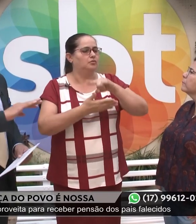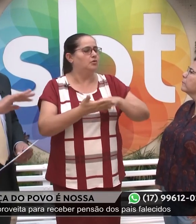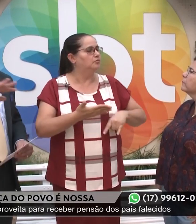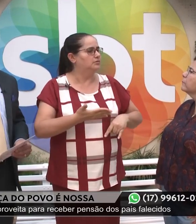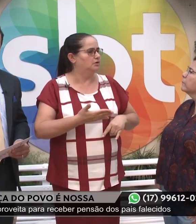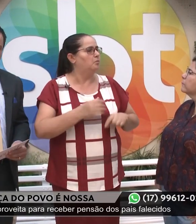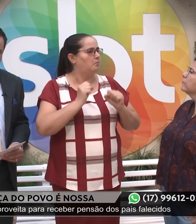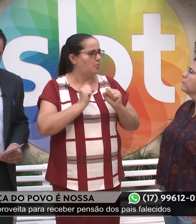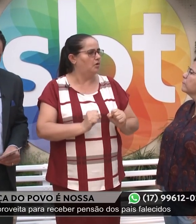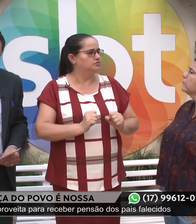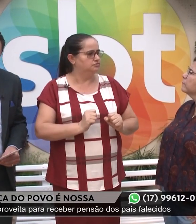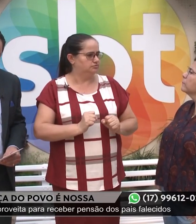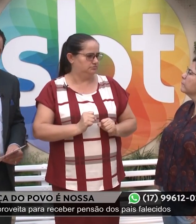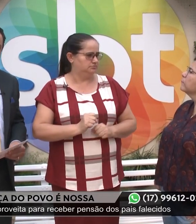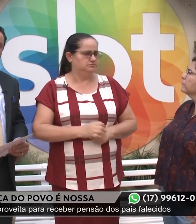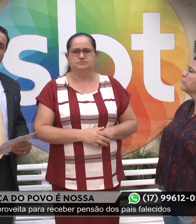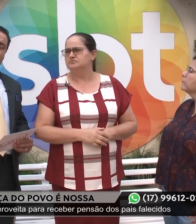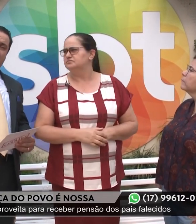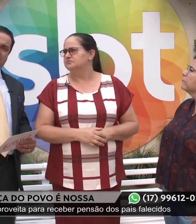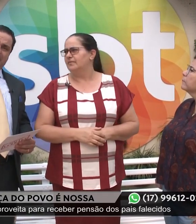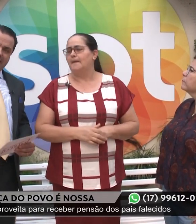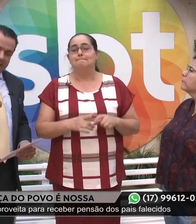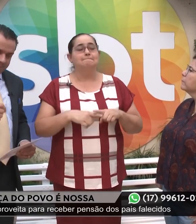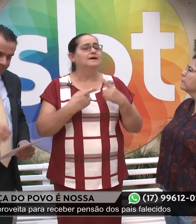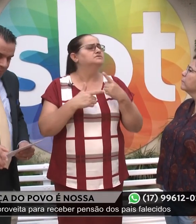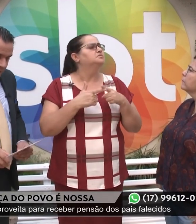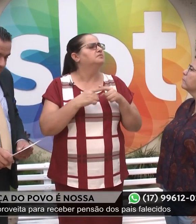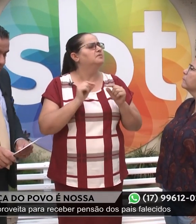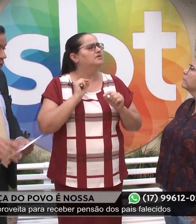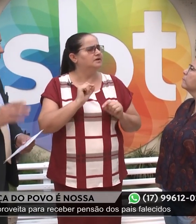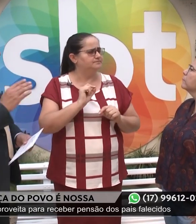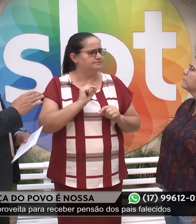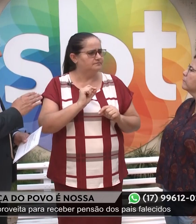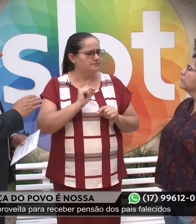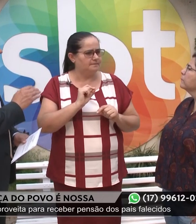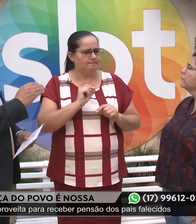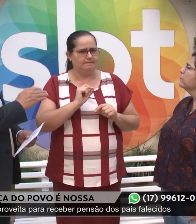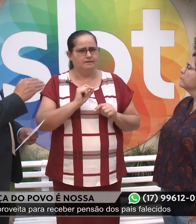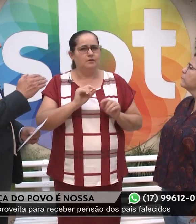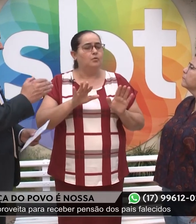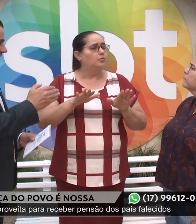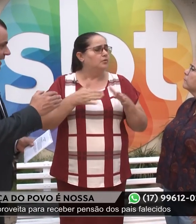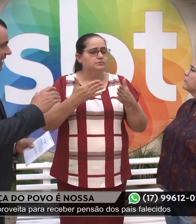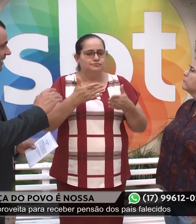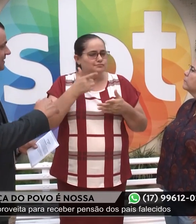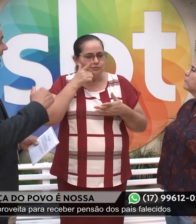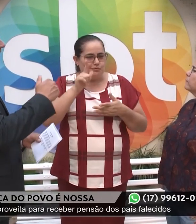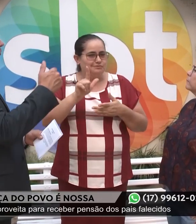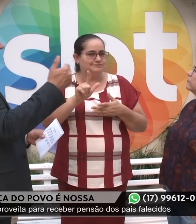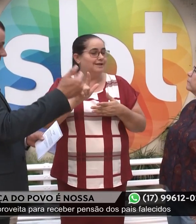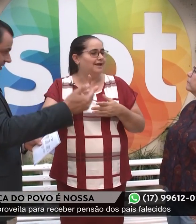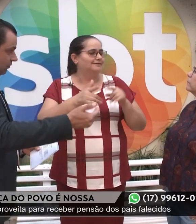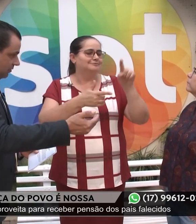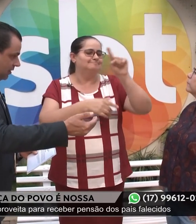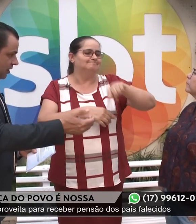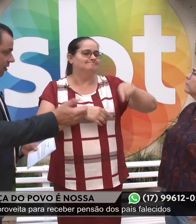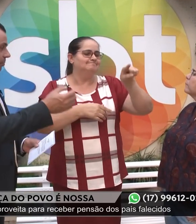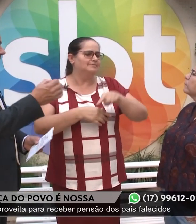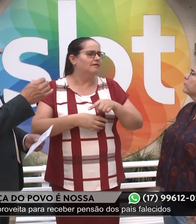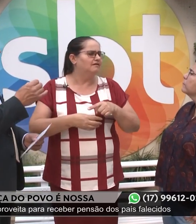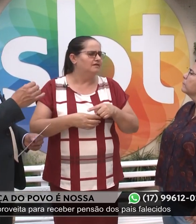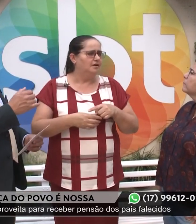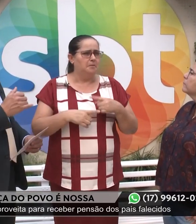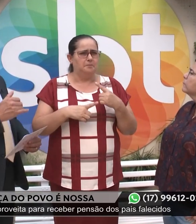de todos os atos. O problema é que, enquanto não consegue essa anulação,